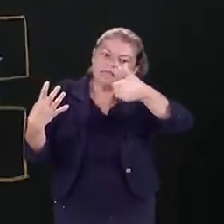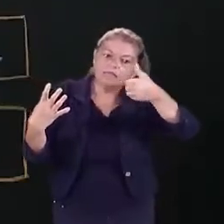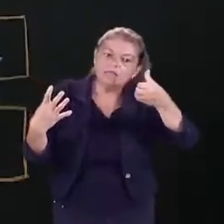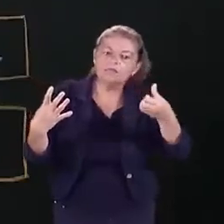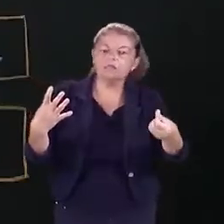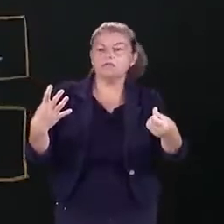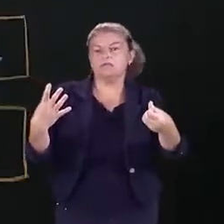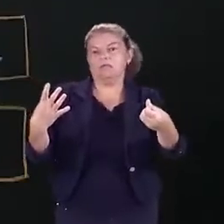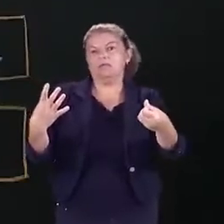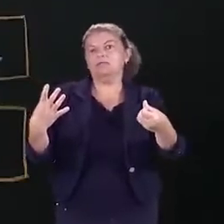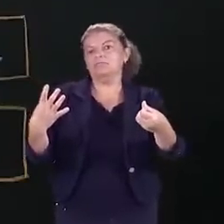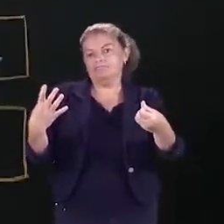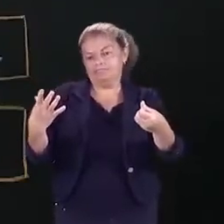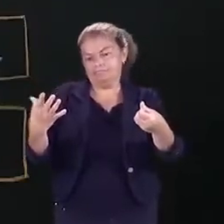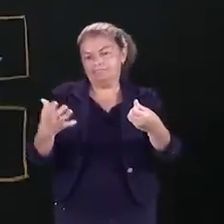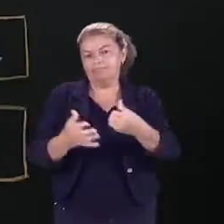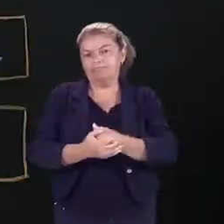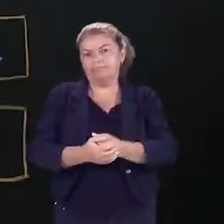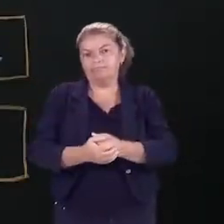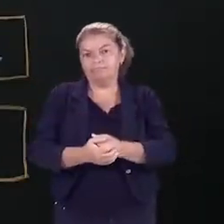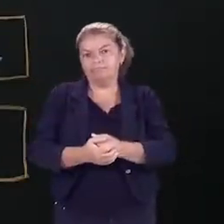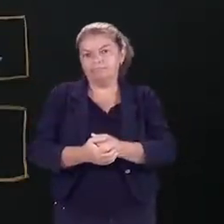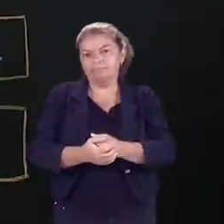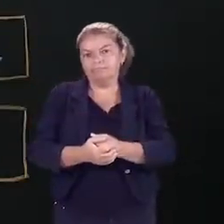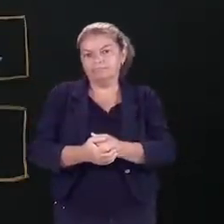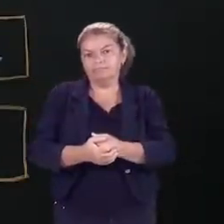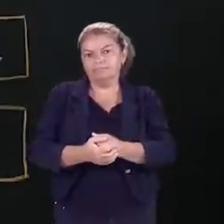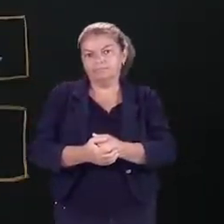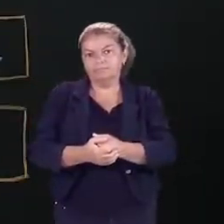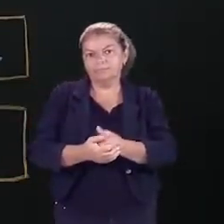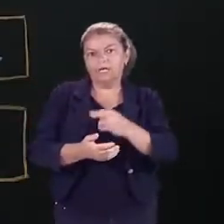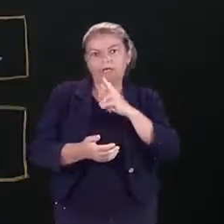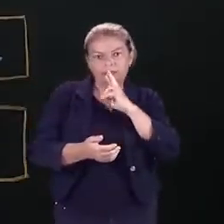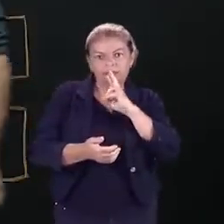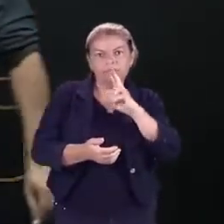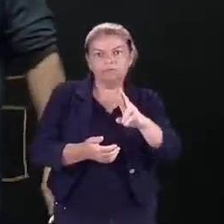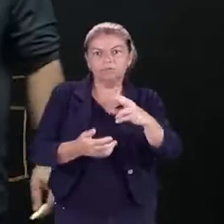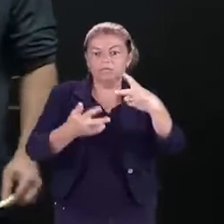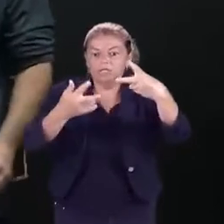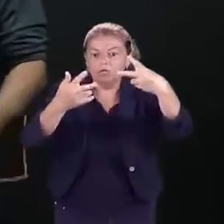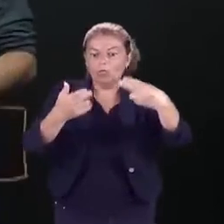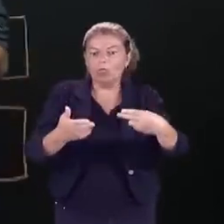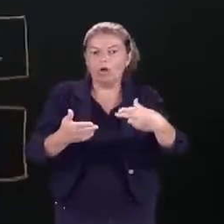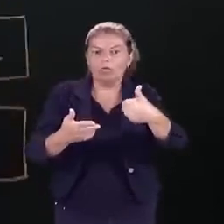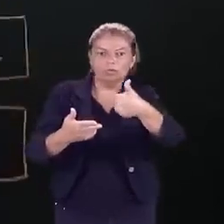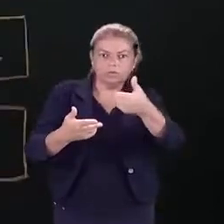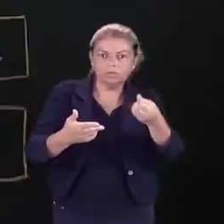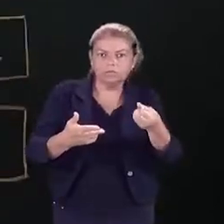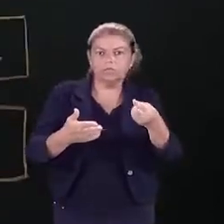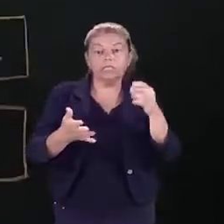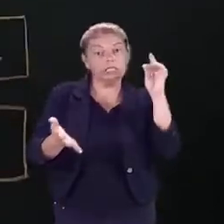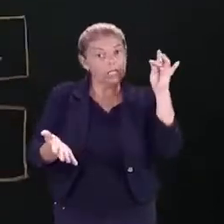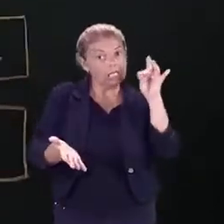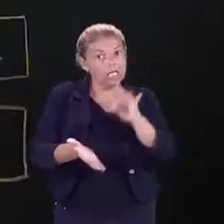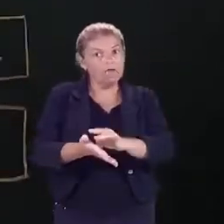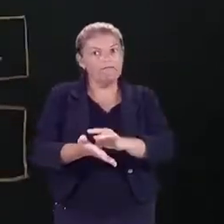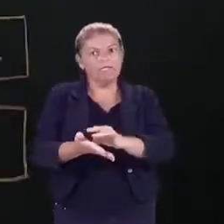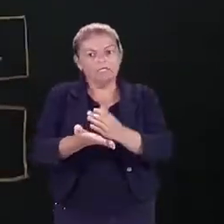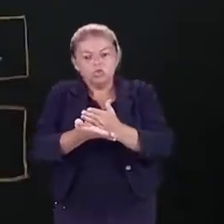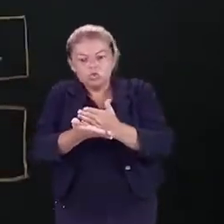multiplicar por ele mesmo, a gente volta para o resultado igual a 16, que na verdade,